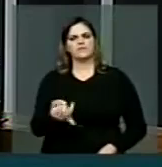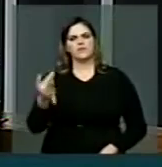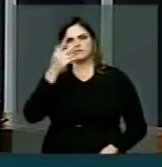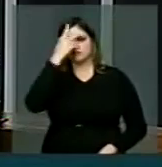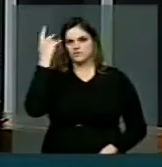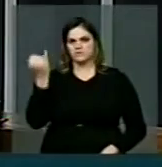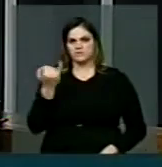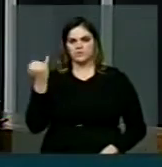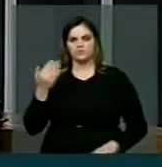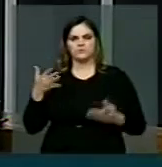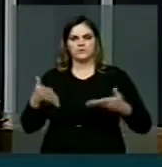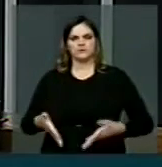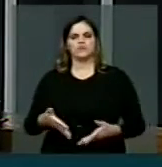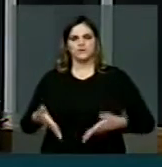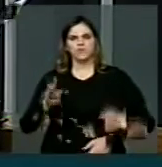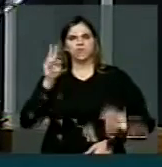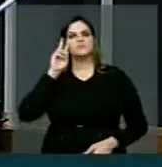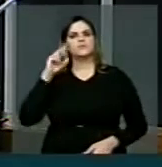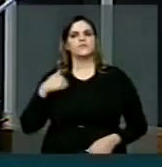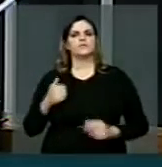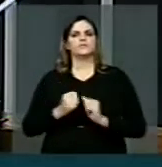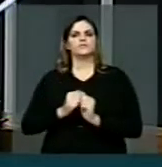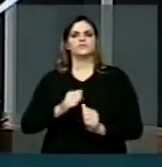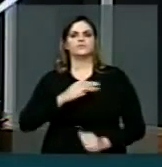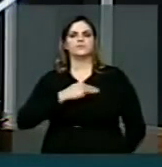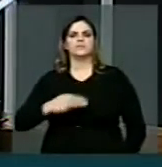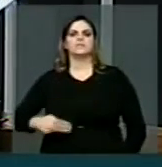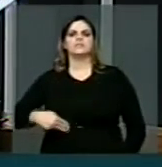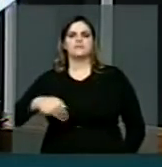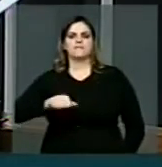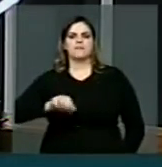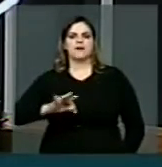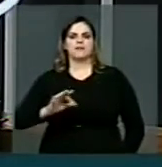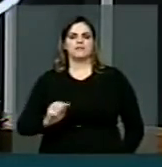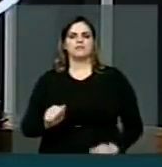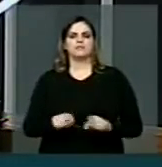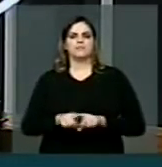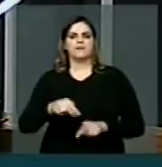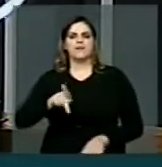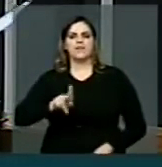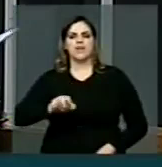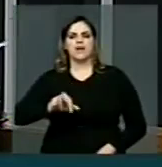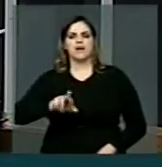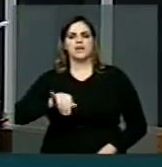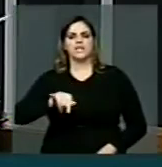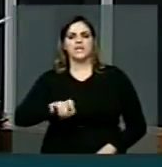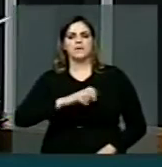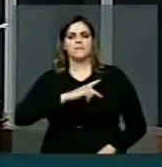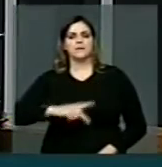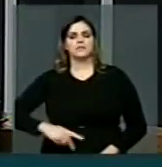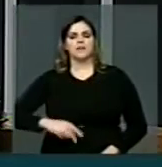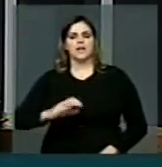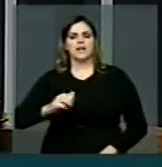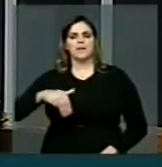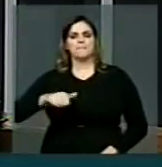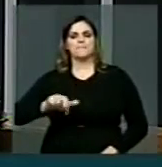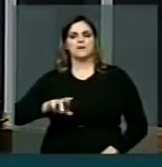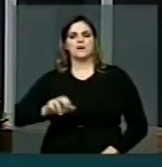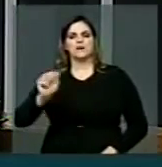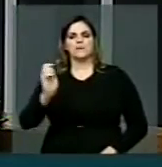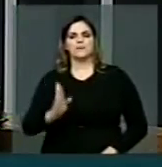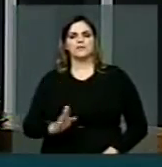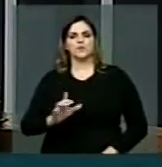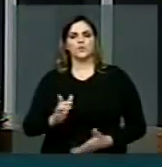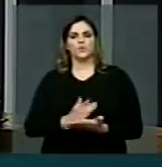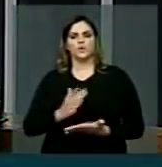Na terça-feira, acompanhei a ministra Marta Suplicy e Karine Pansas, que é a presidente da Câmara Brasileira do Livro, que